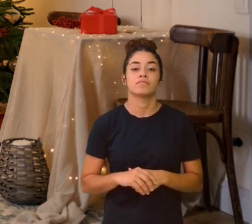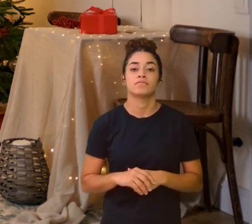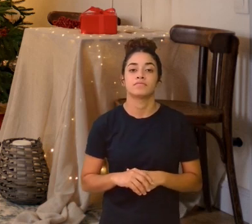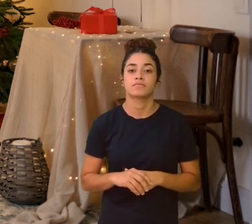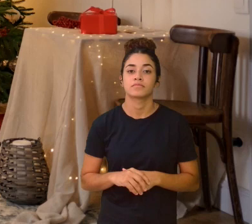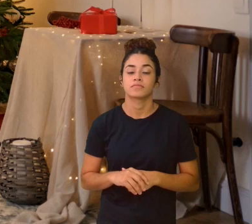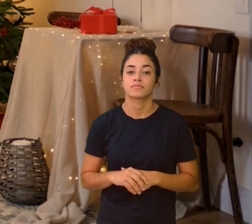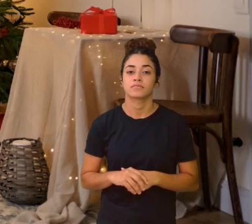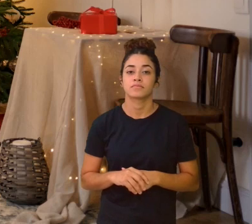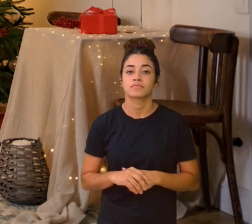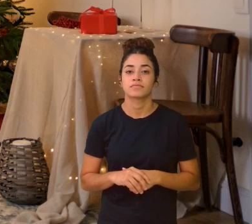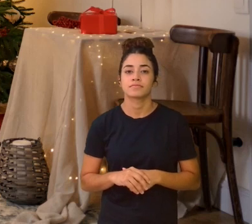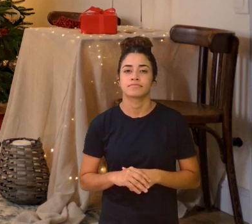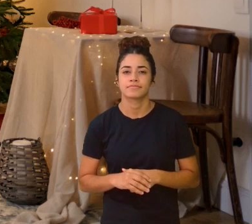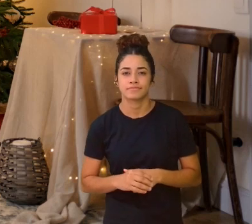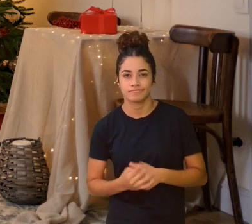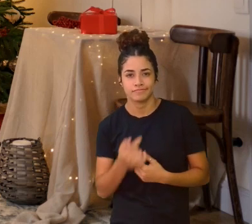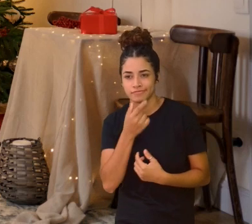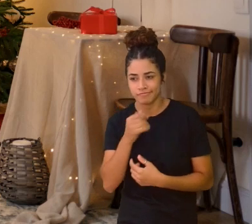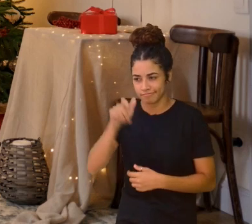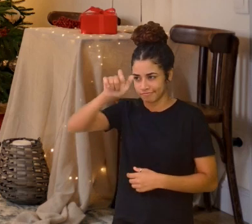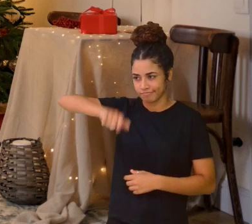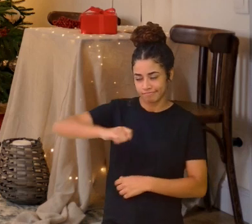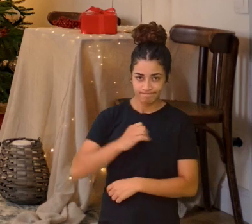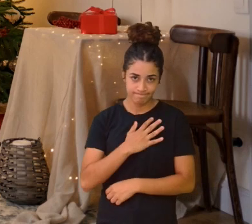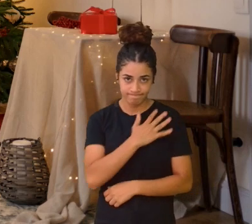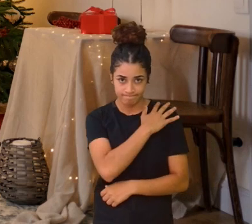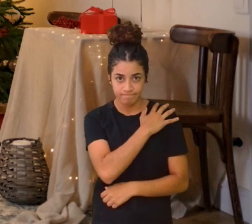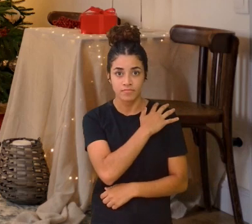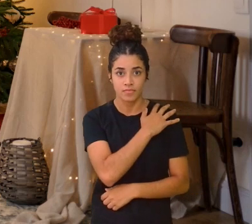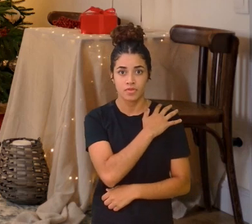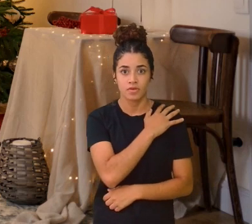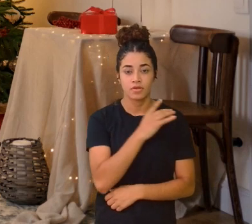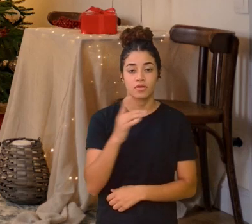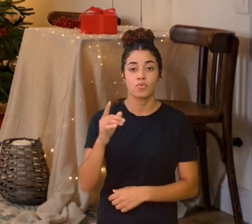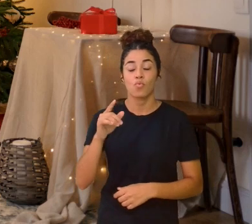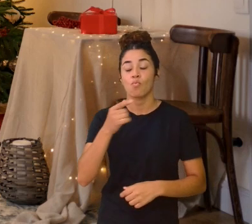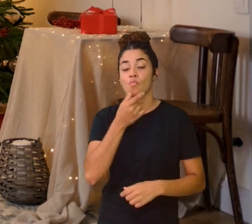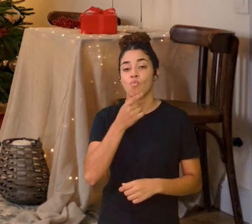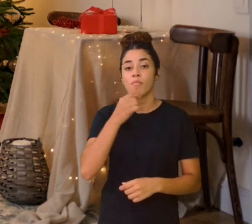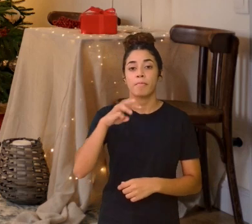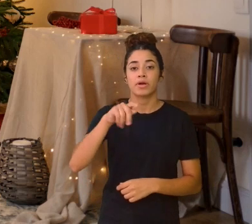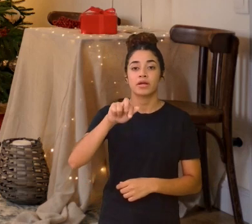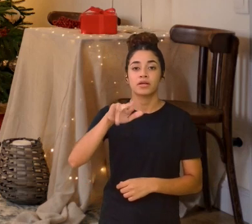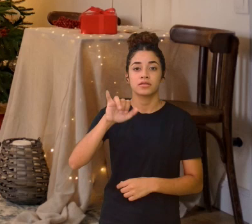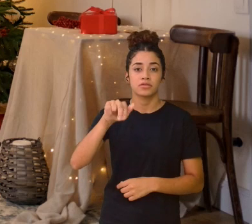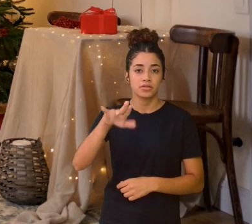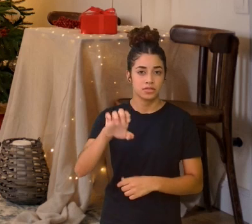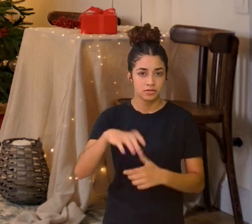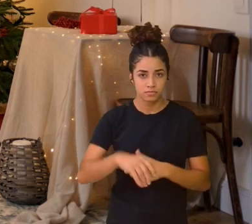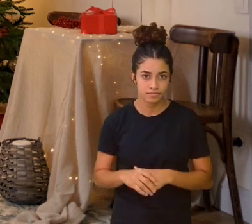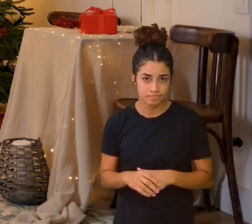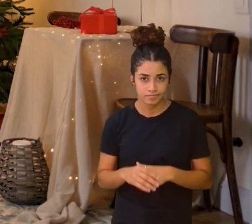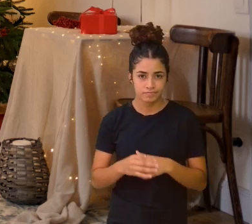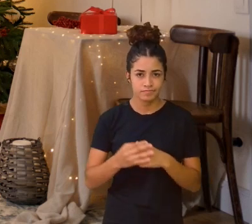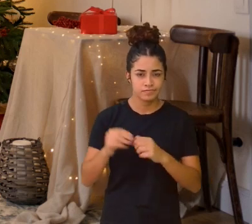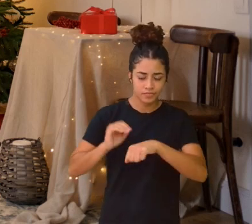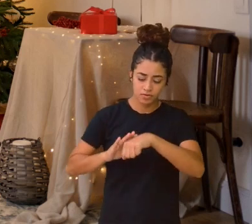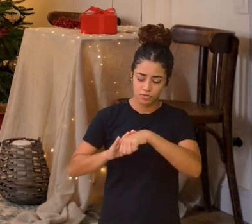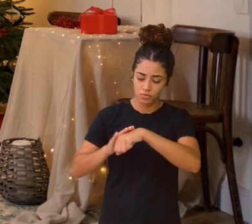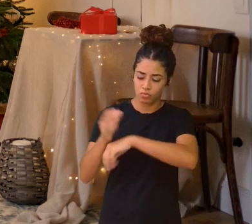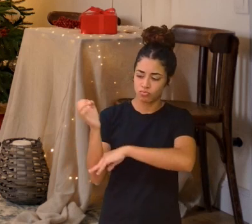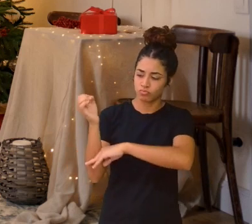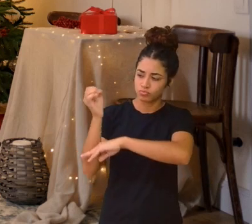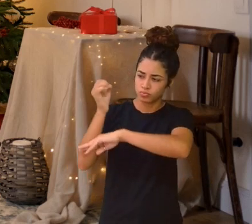O Quebra Nozes, Mariane Bigil Na noite